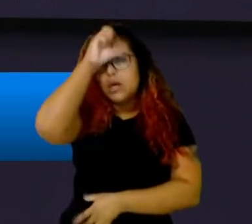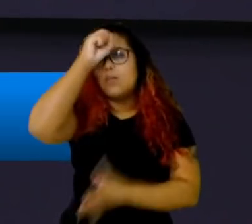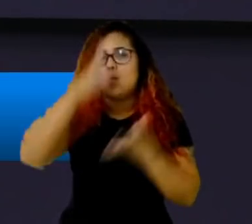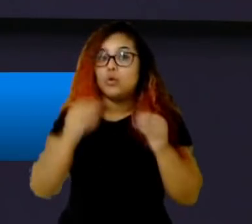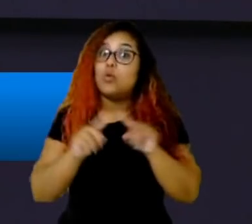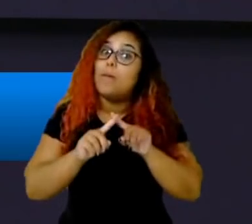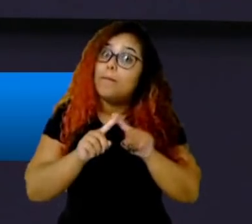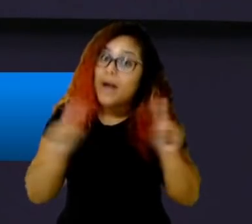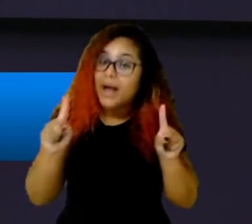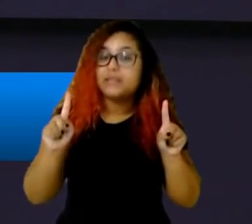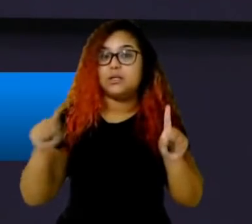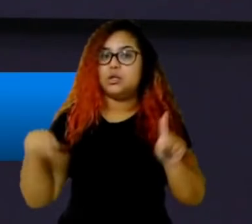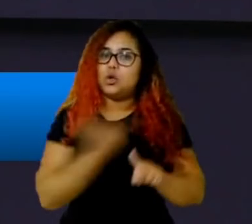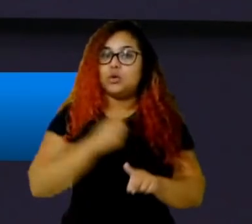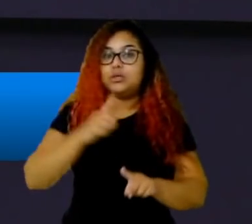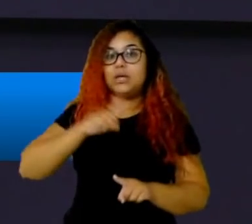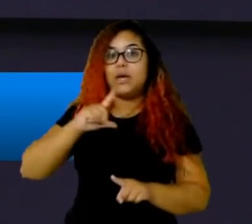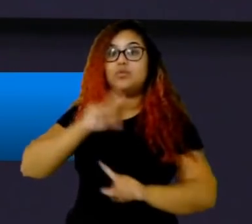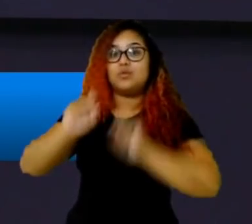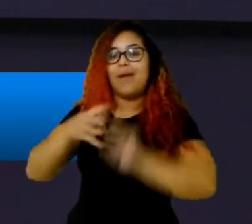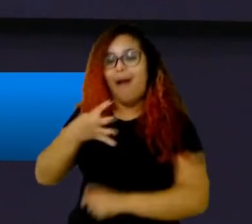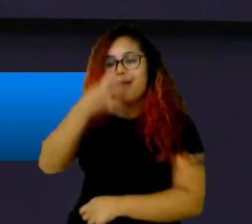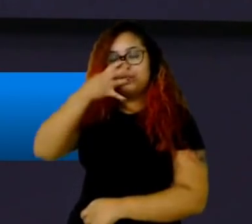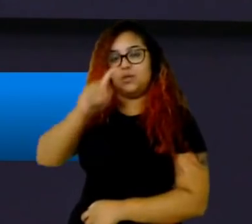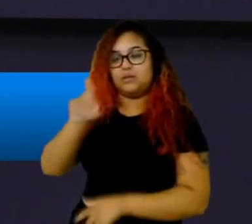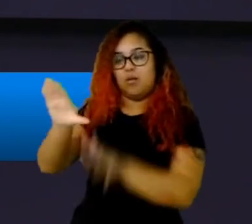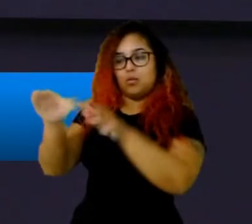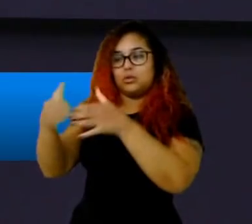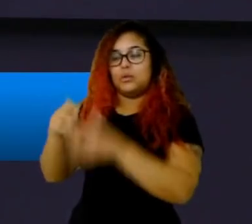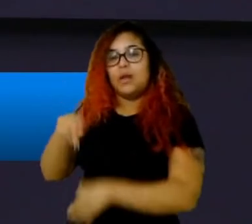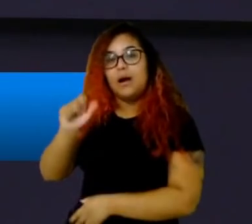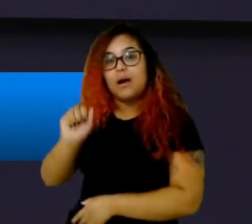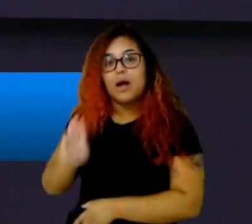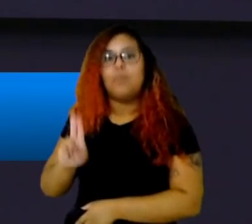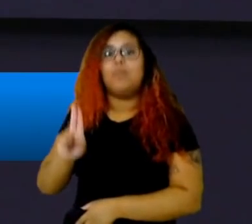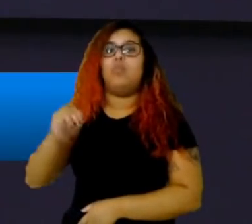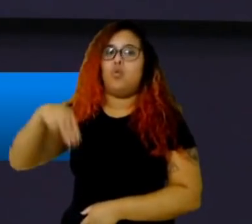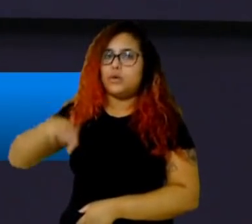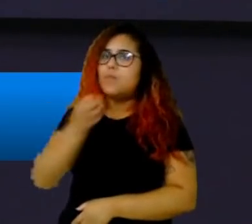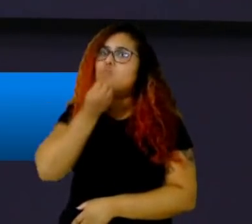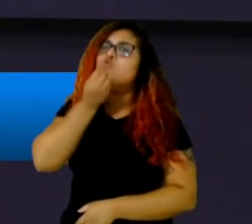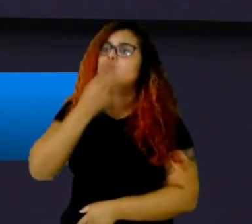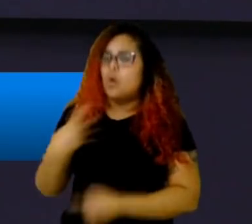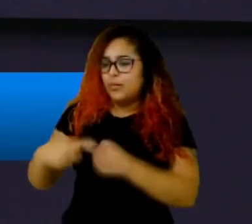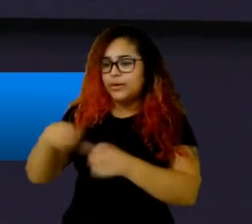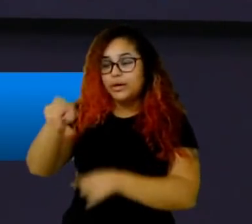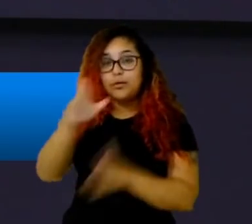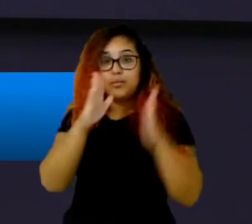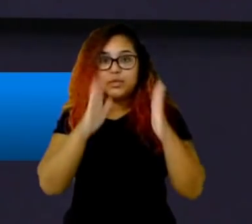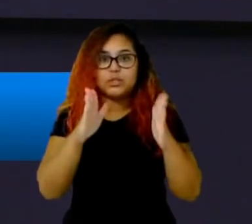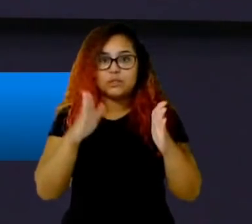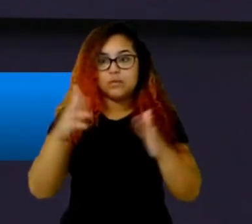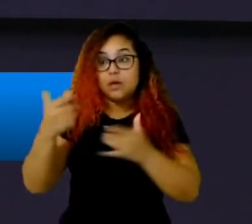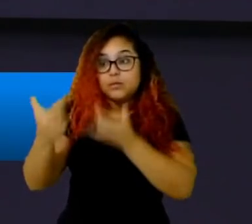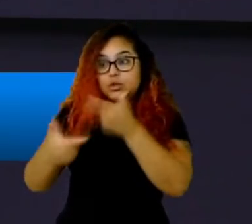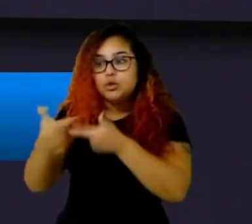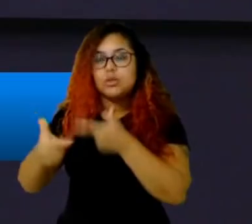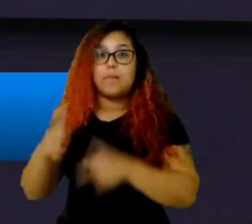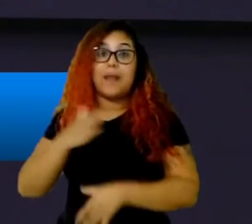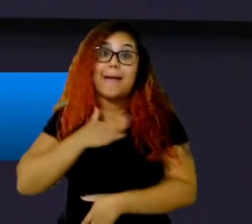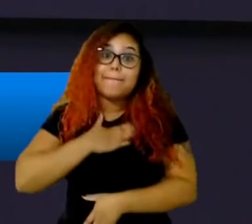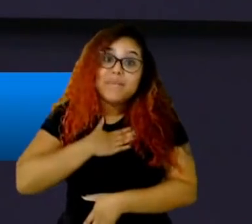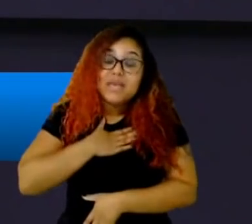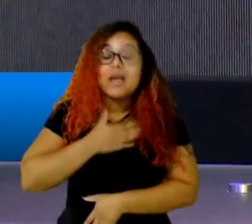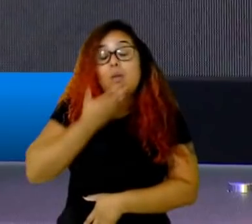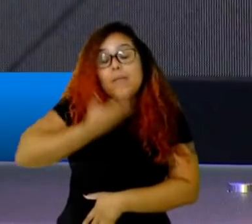bastante nesse início foi justamente a Kabum eles fazem coisas muito bem feitas, o midgame deles é, na minha opinião, o mais sólido do campeonato ainda, né, e aí a gente